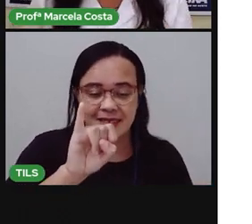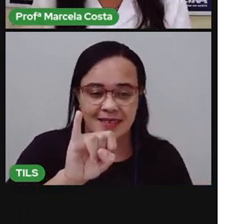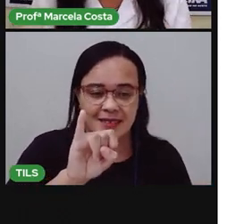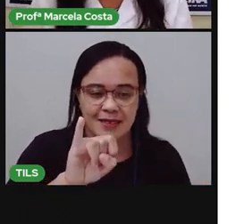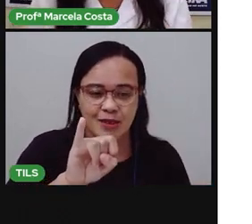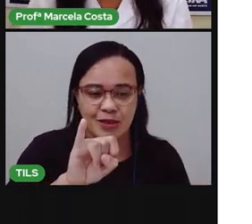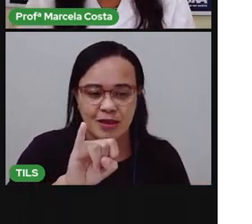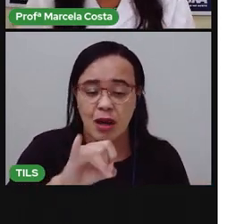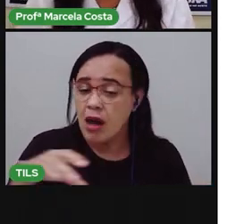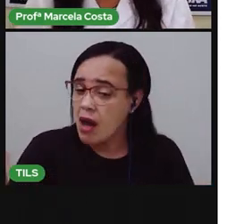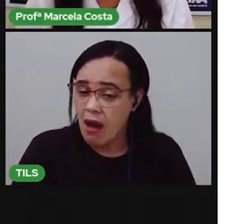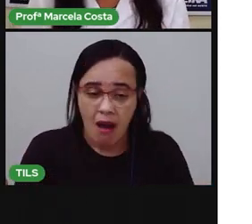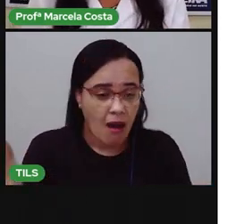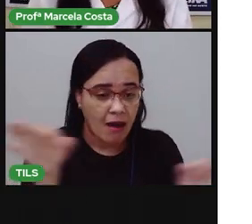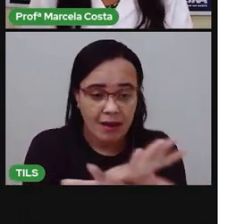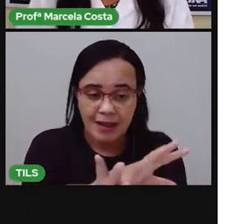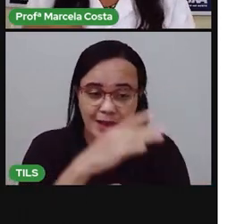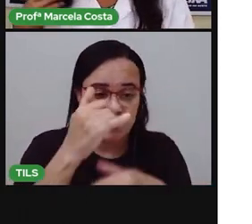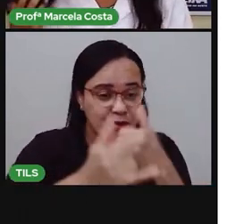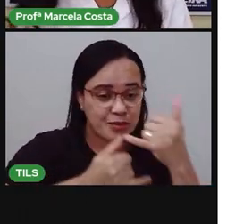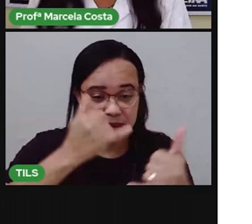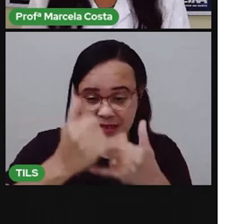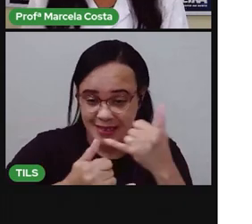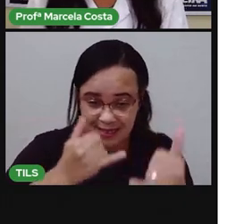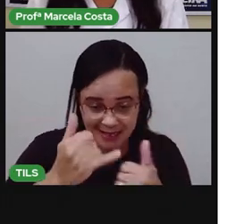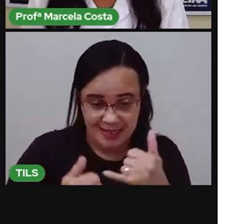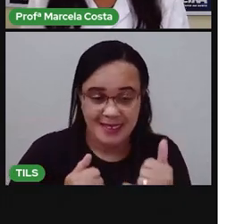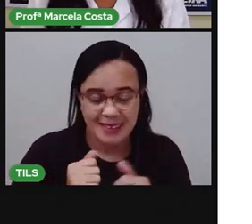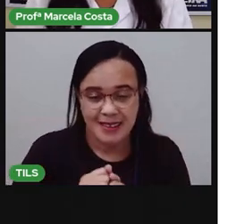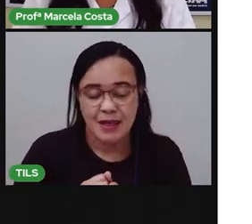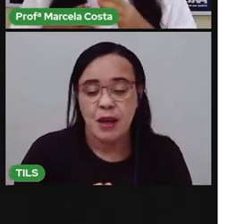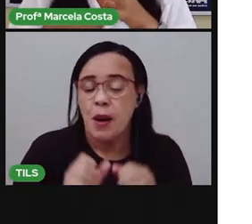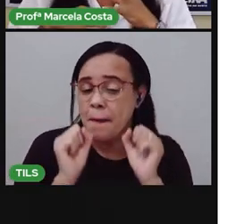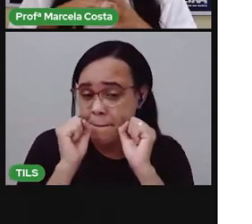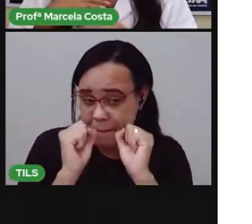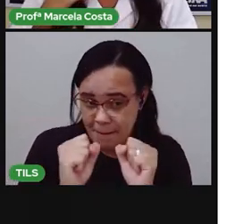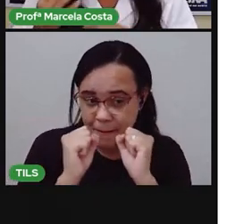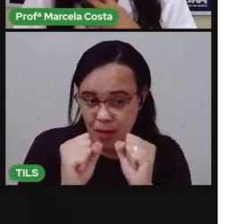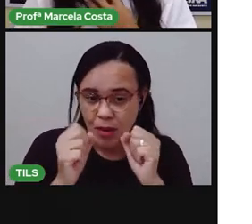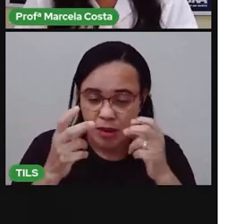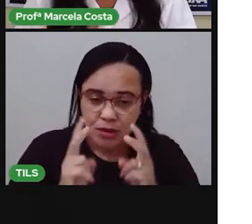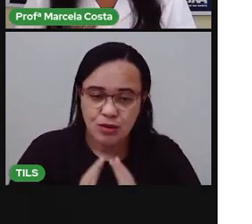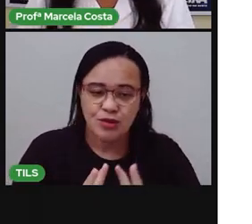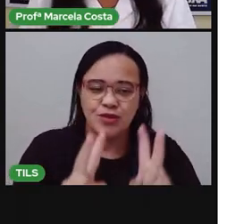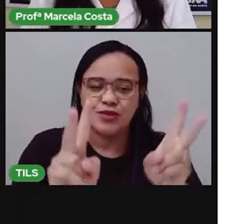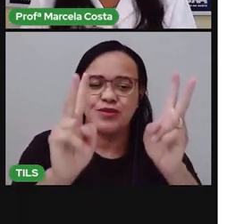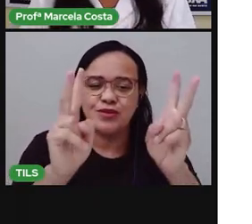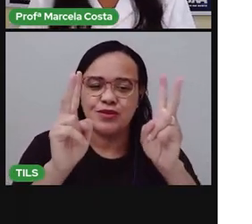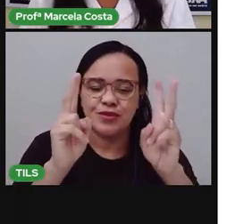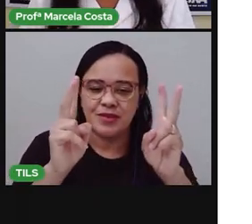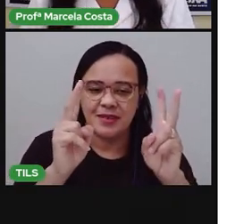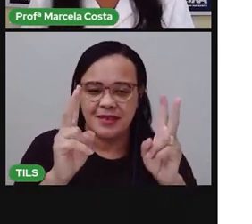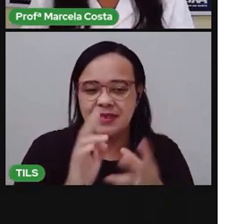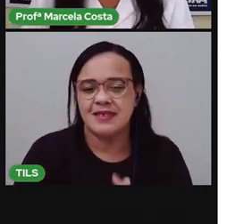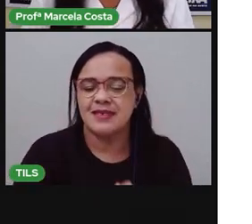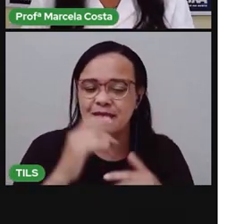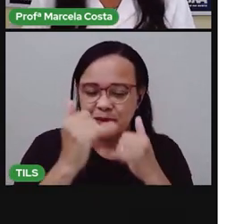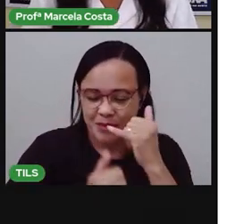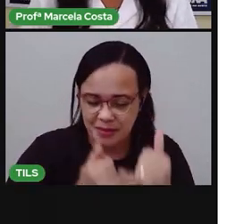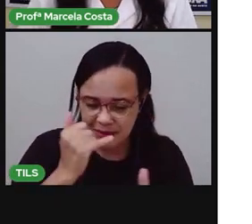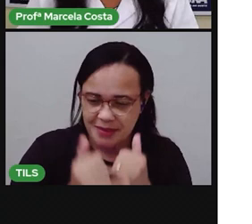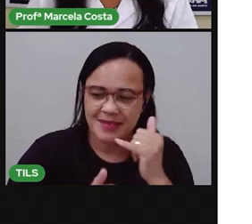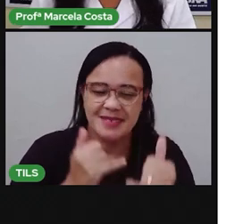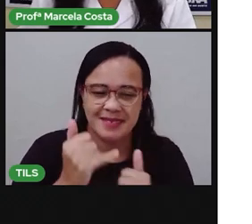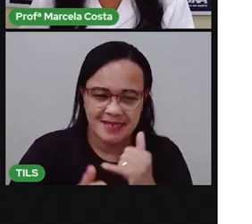Acabou o nosso bingo. Você pode continuar, Criu? Fazendo aí essa dinâmica, essa brincadeira do